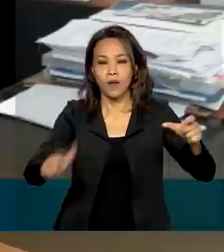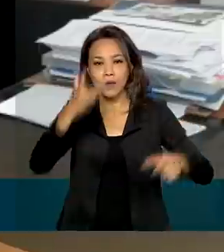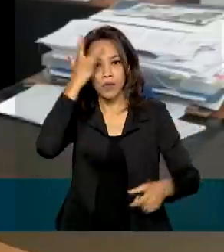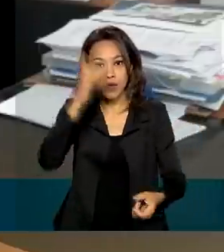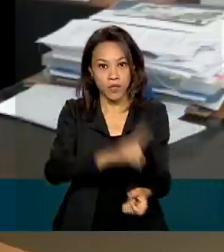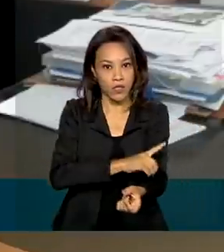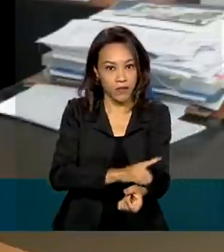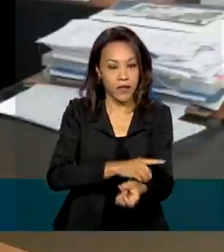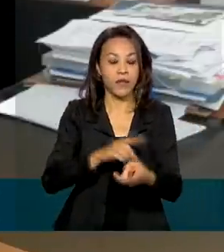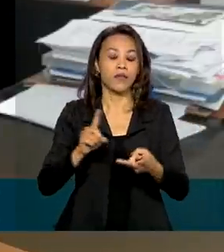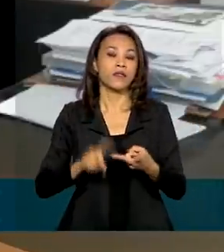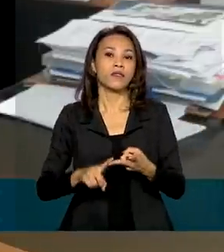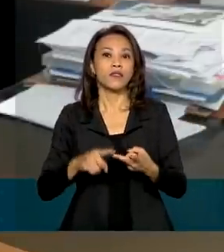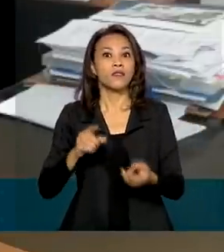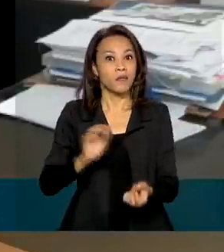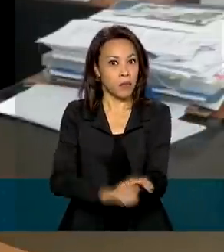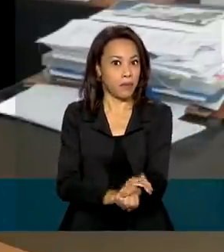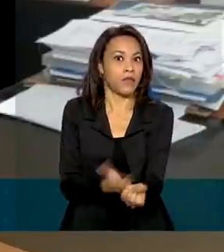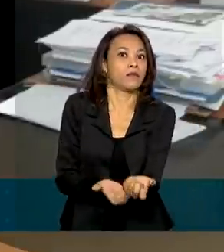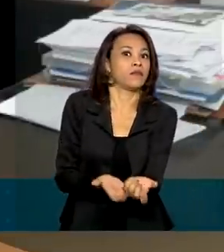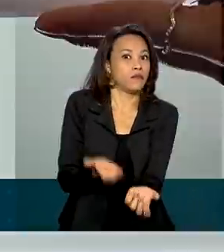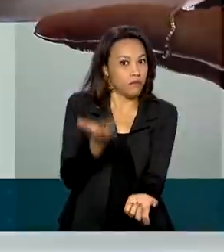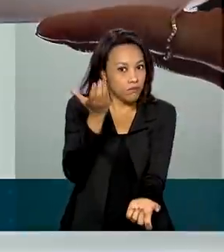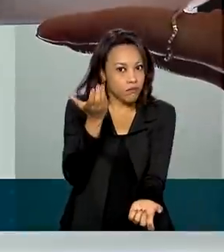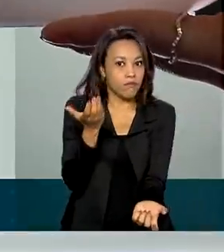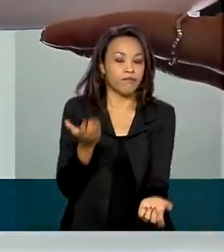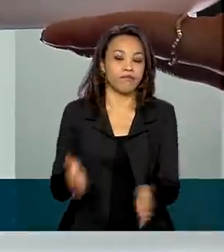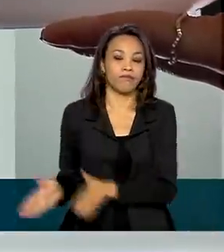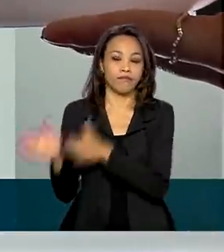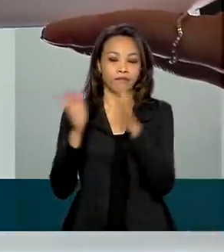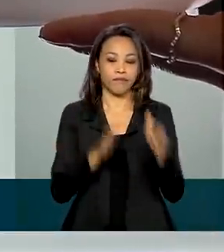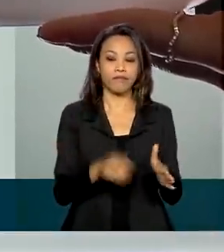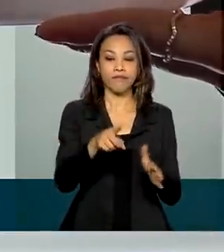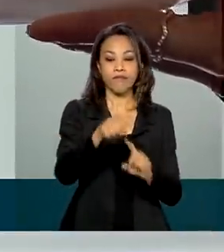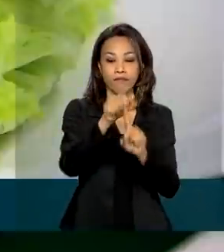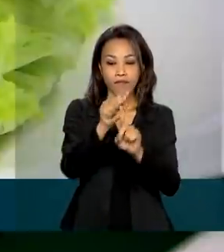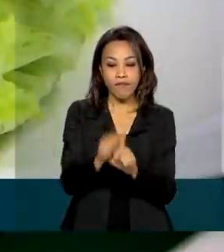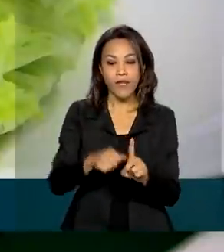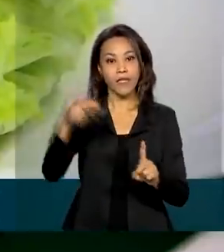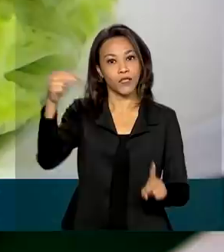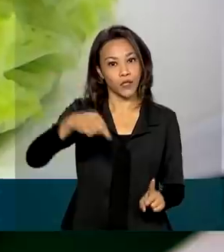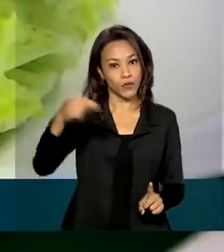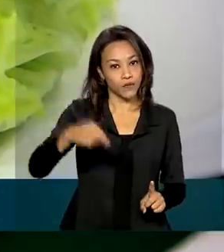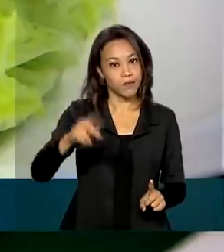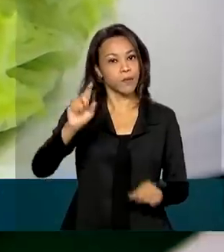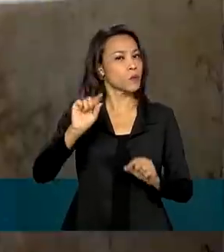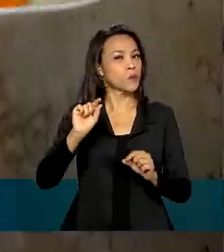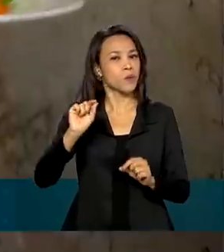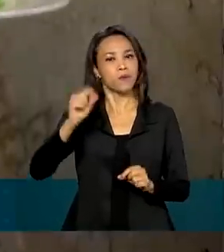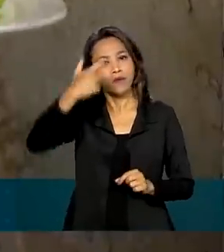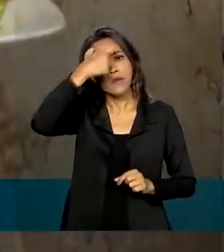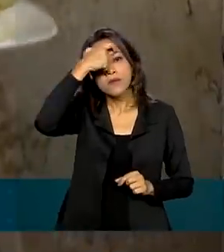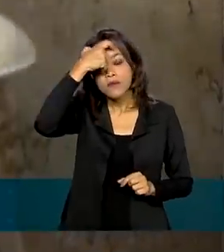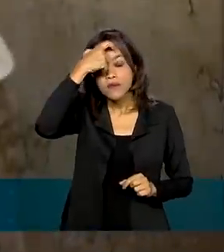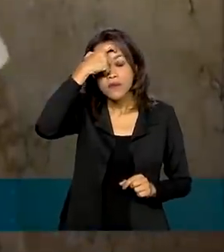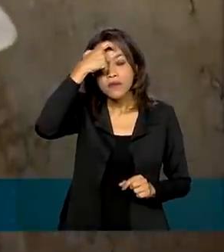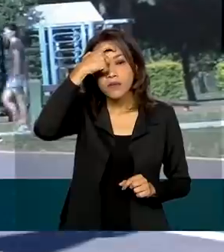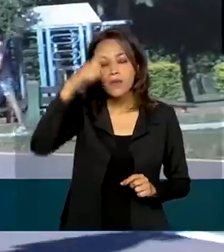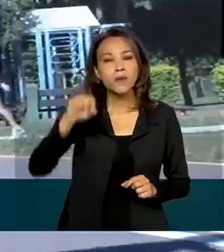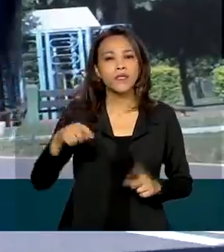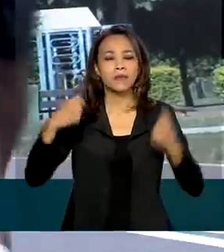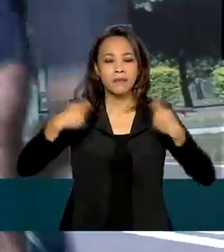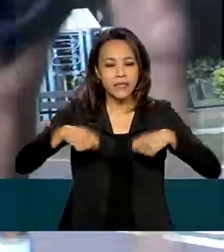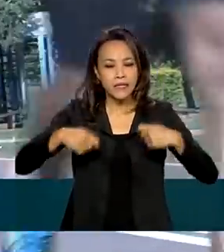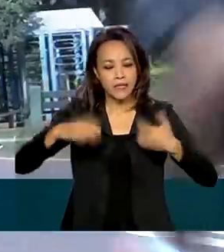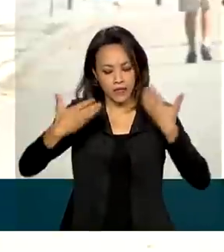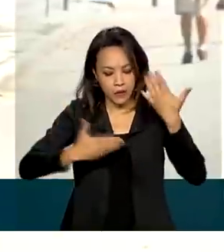diabetes médicos e também hipertensão arterial. O mês de novembro é dedicado à conscientização sobre a necessidade